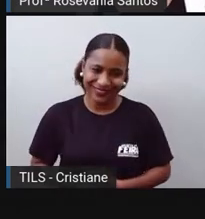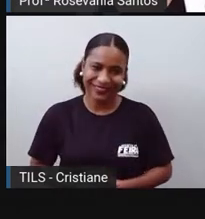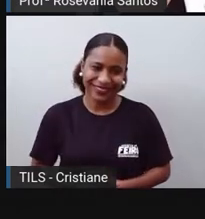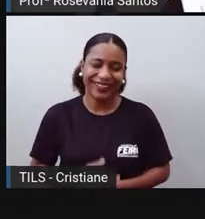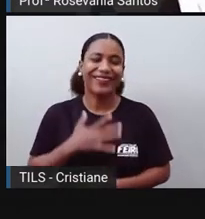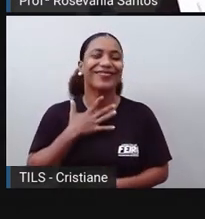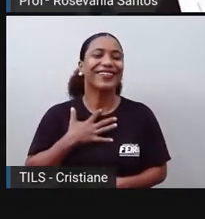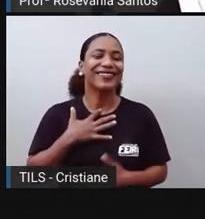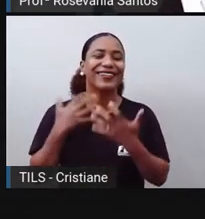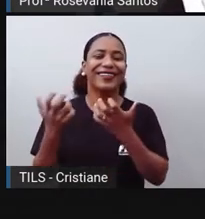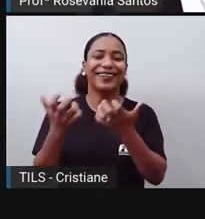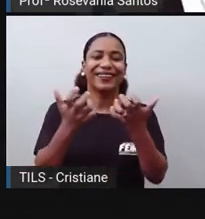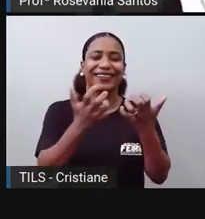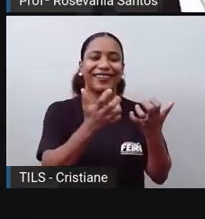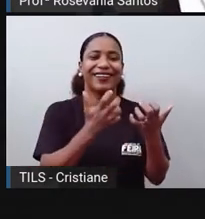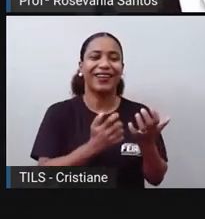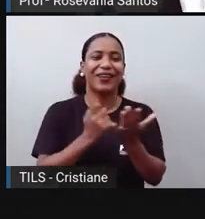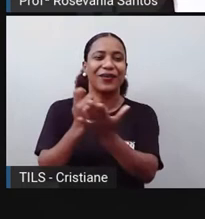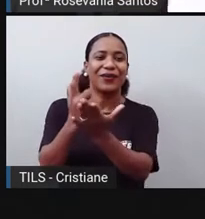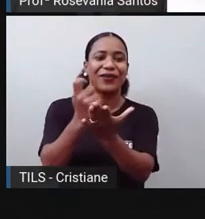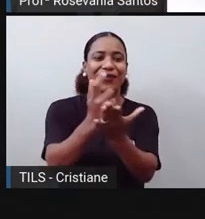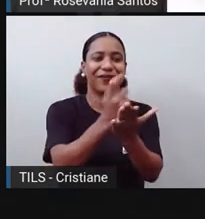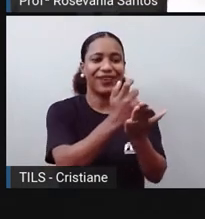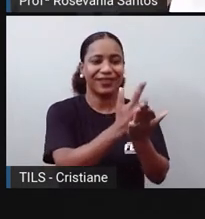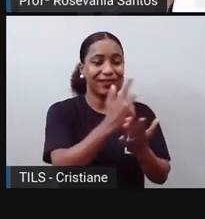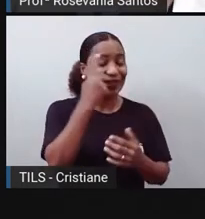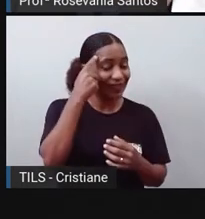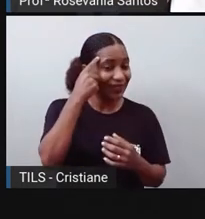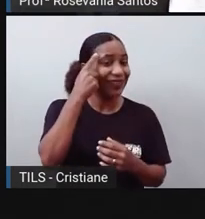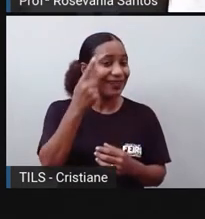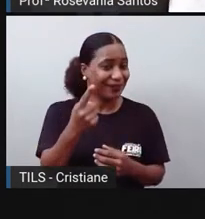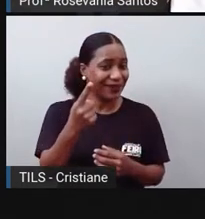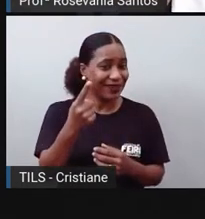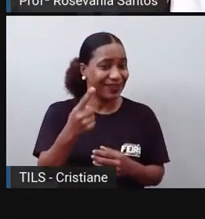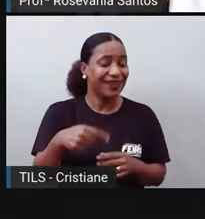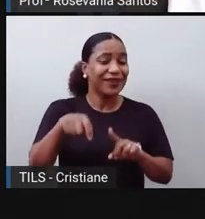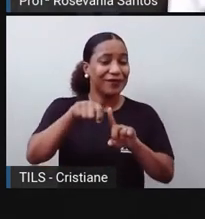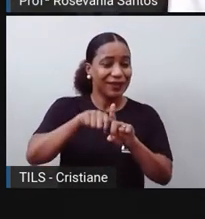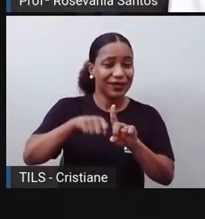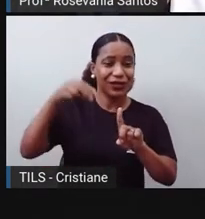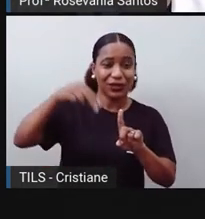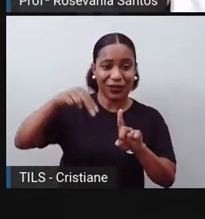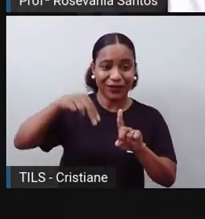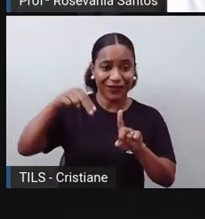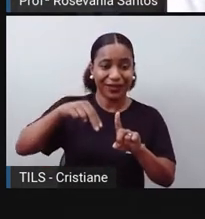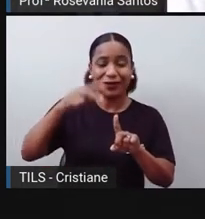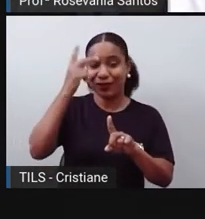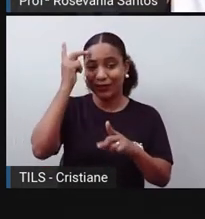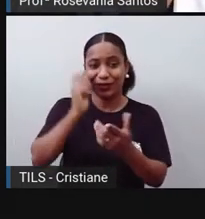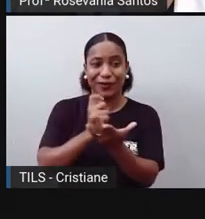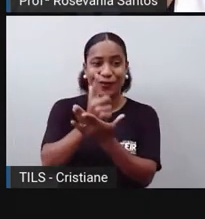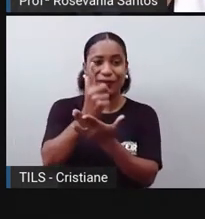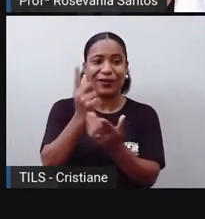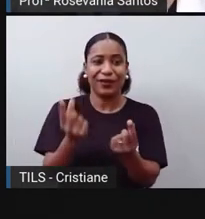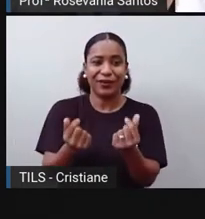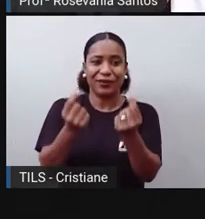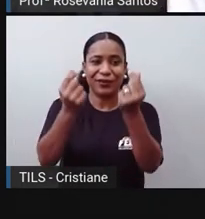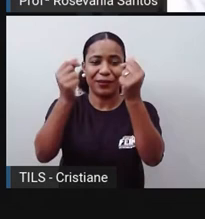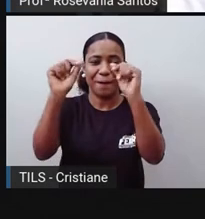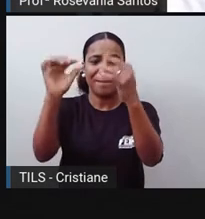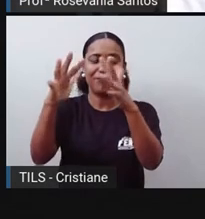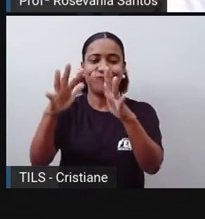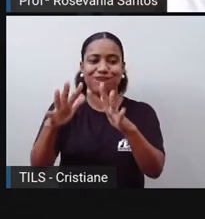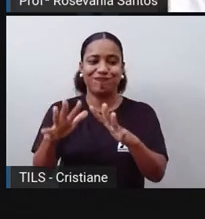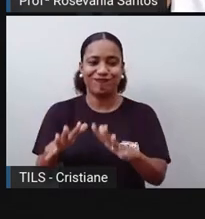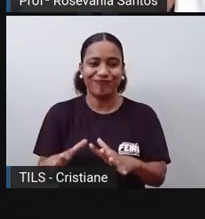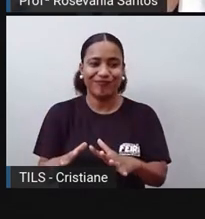consumir, quem participou aí da Black Friday sabe a quantidade, o bombardeio de propagandas que teve, mandando você